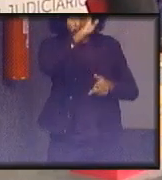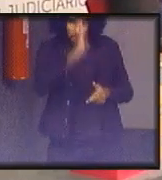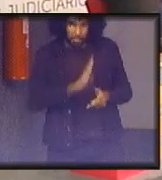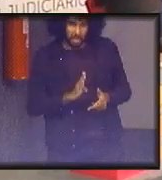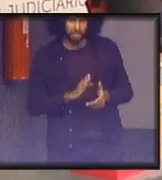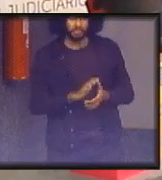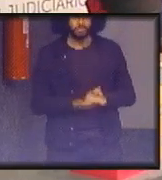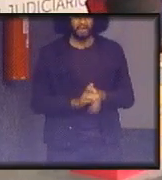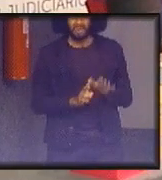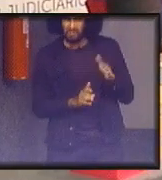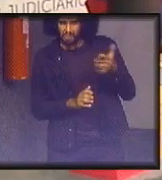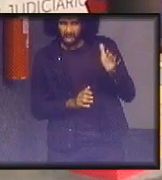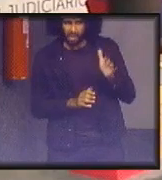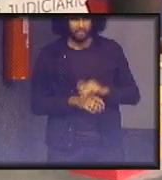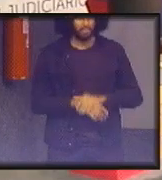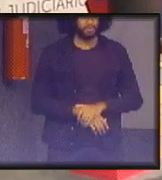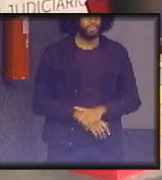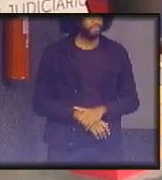é mais ou menos isso